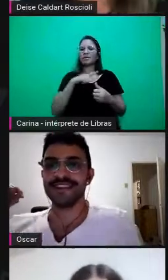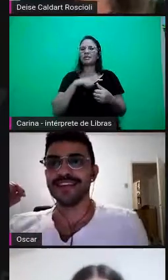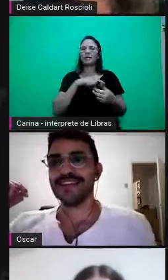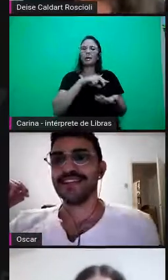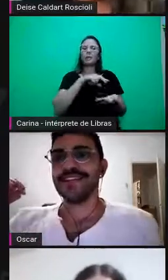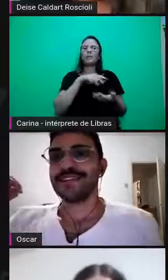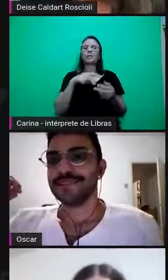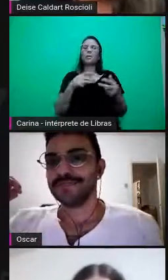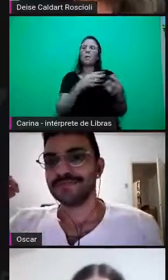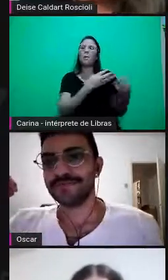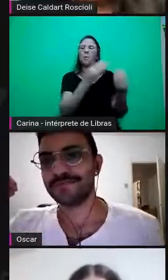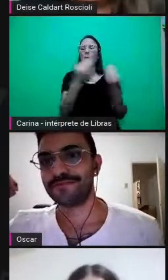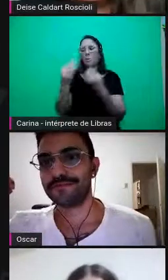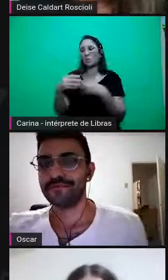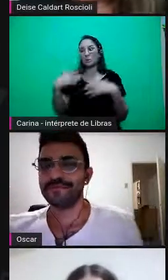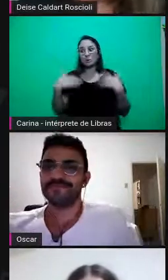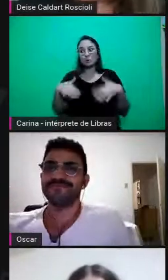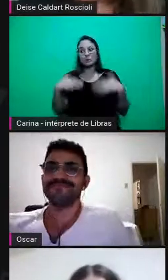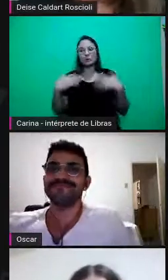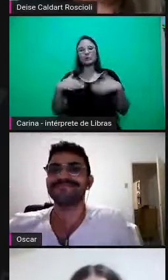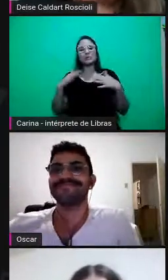chat, muito obrigada, pessoal.